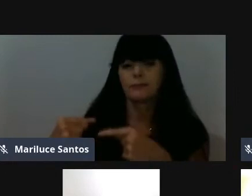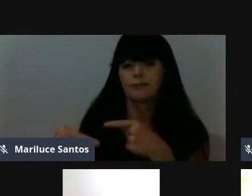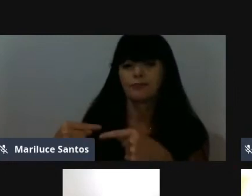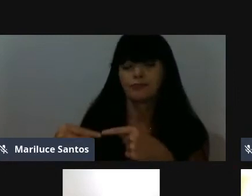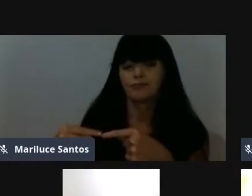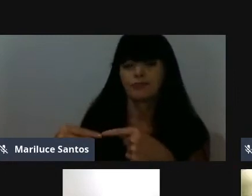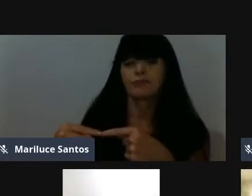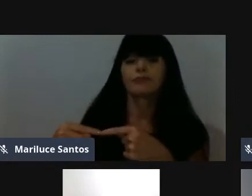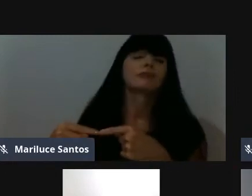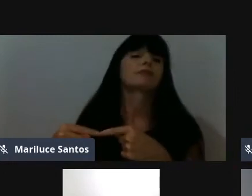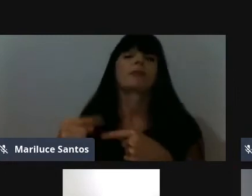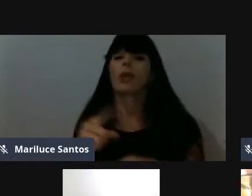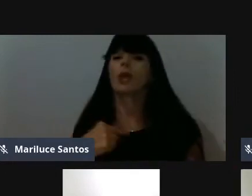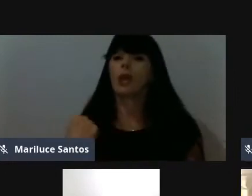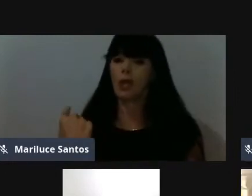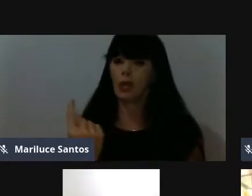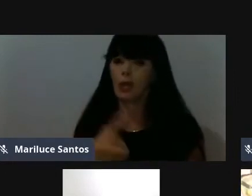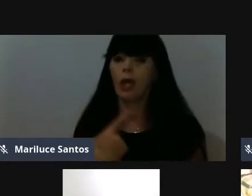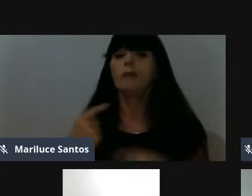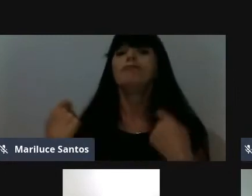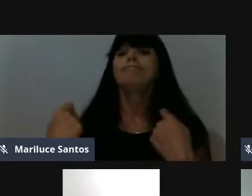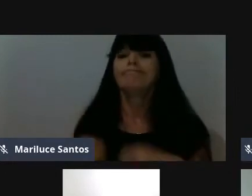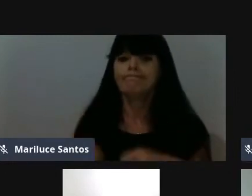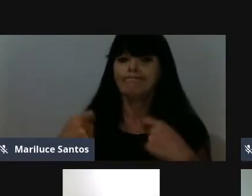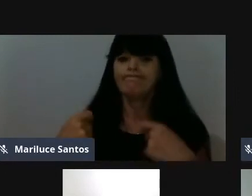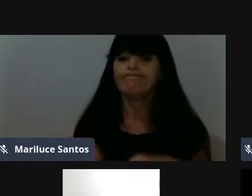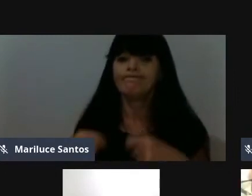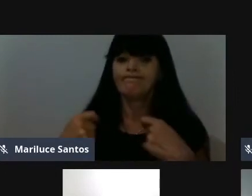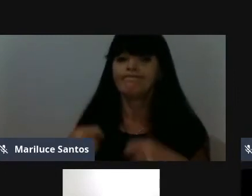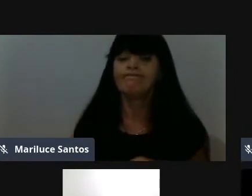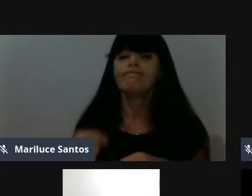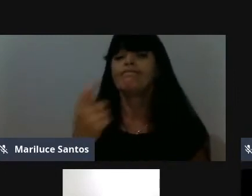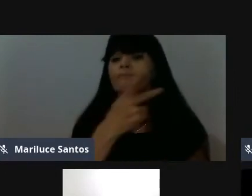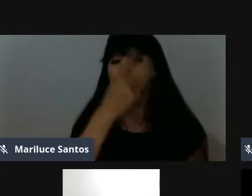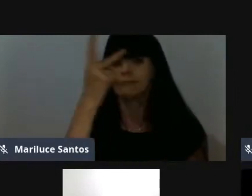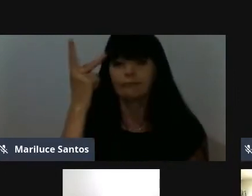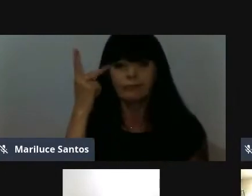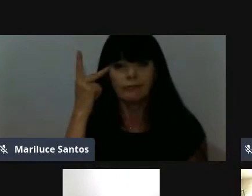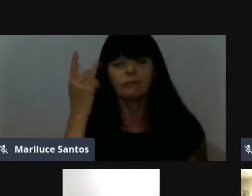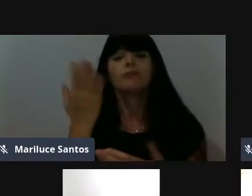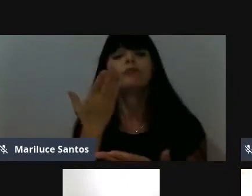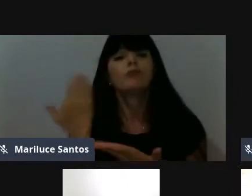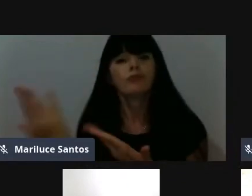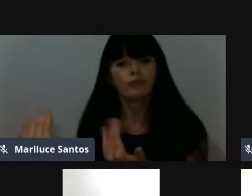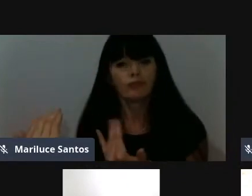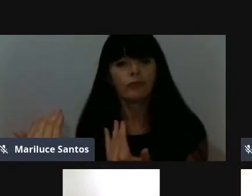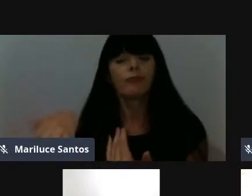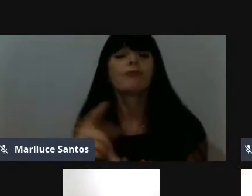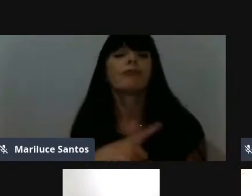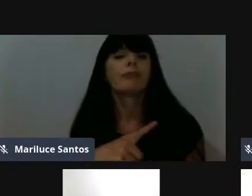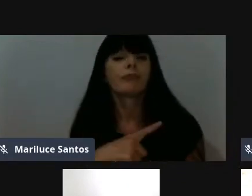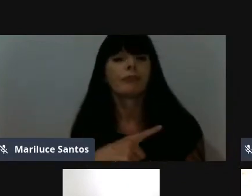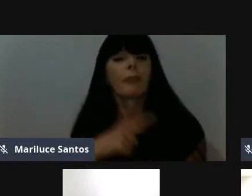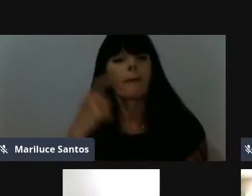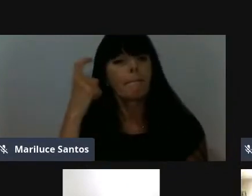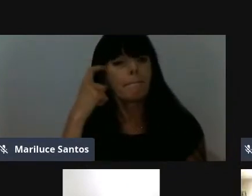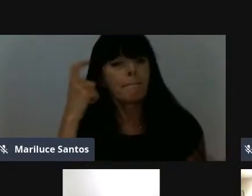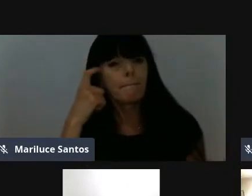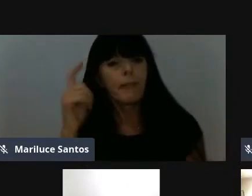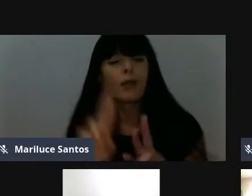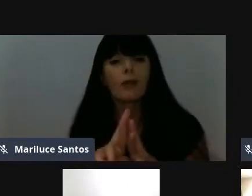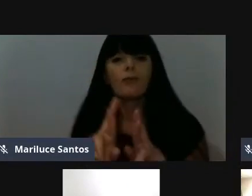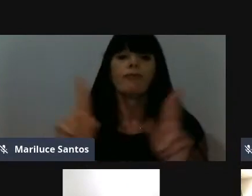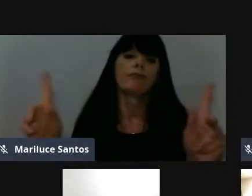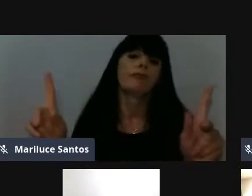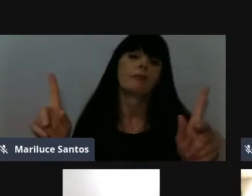anteriormente, nós estamos precisando de ares novos, de juventude mesmo, de gente que pense diferente para ver